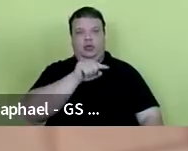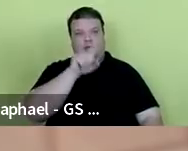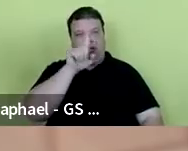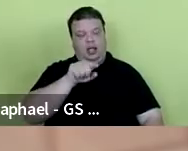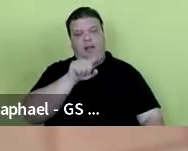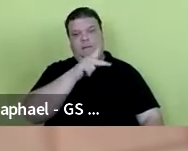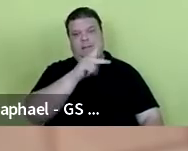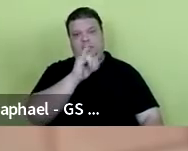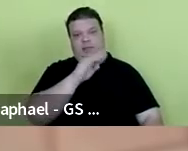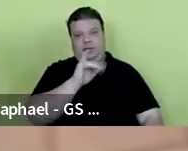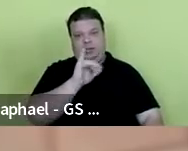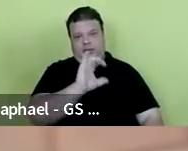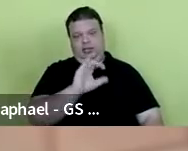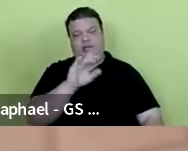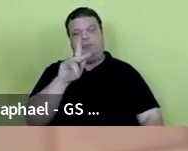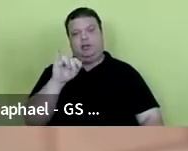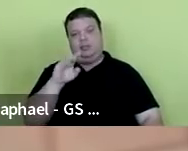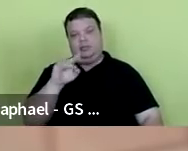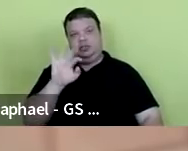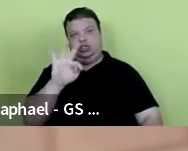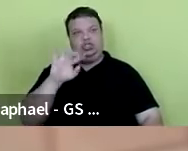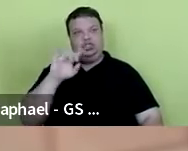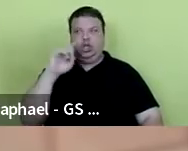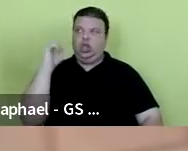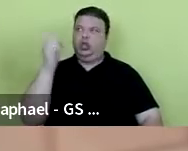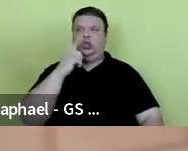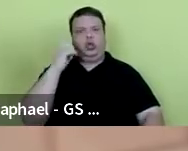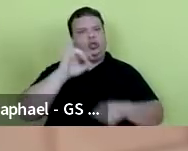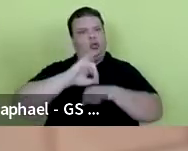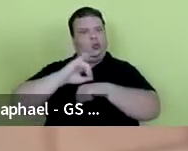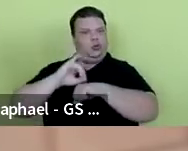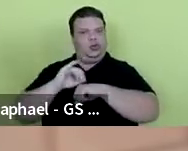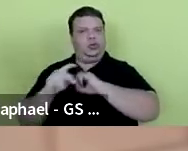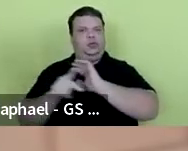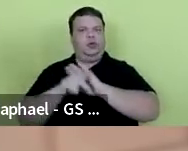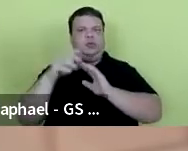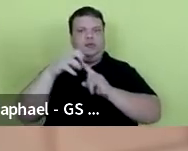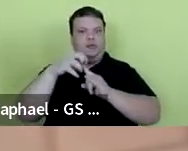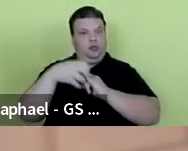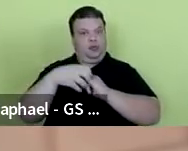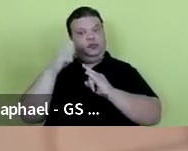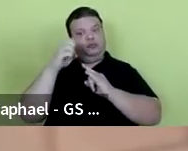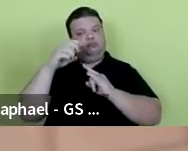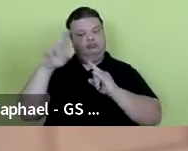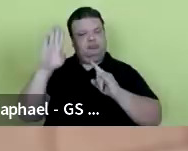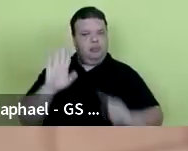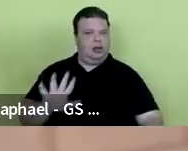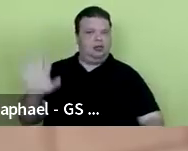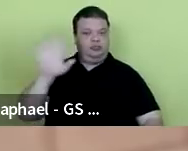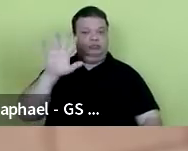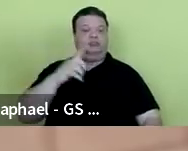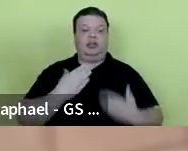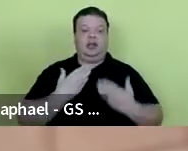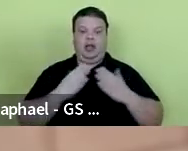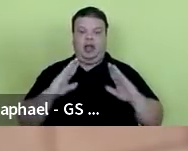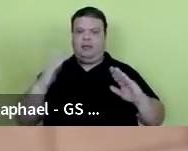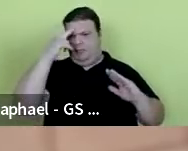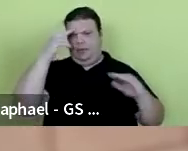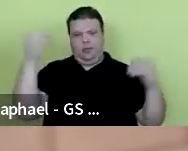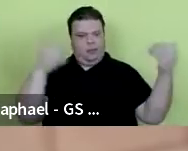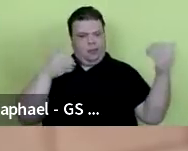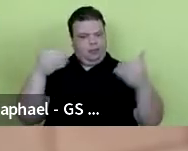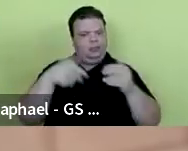em todas as unidades da Fiocruz no território nacional. Esse é um programa que abre portas para os alunos e alunas de